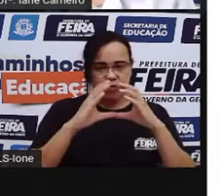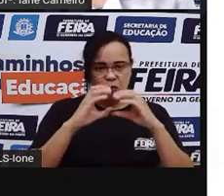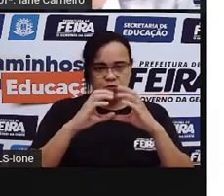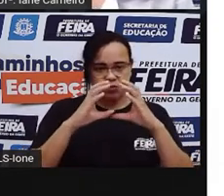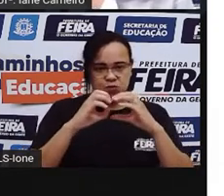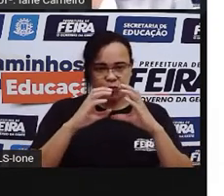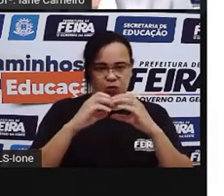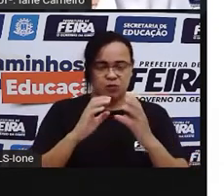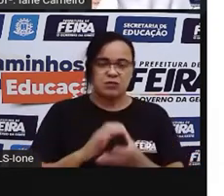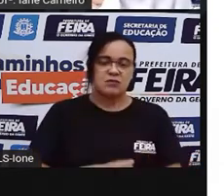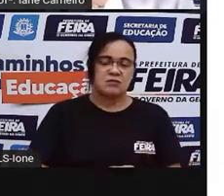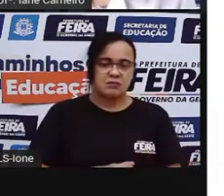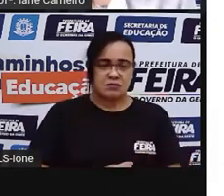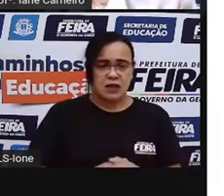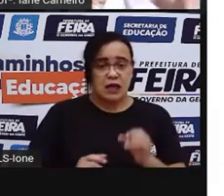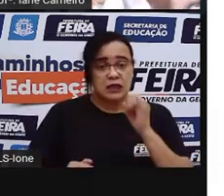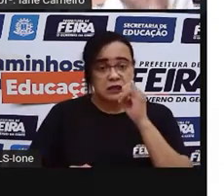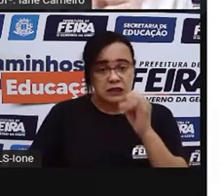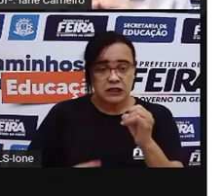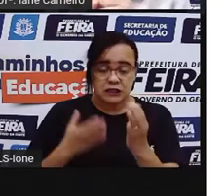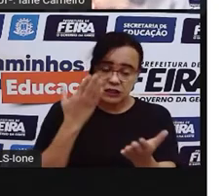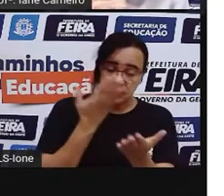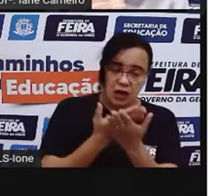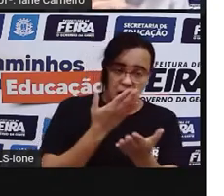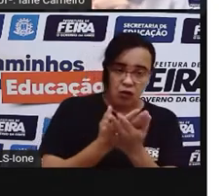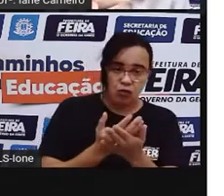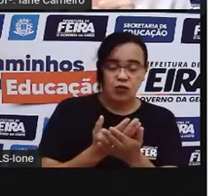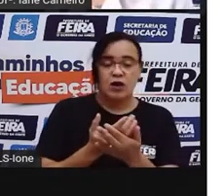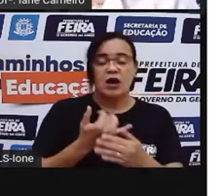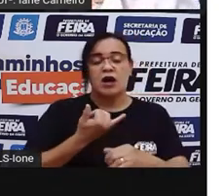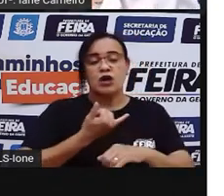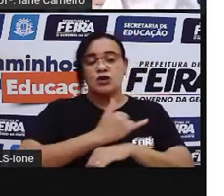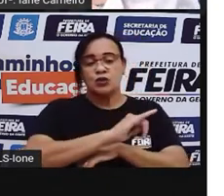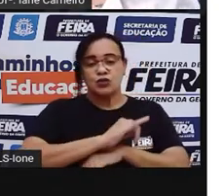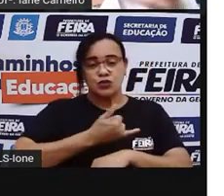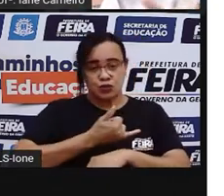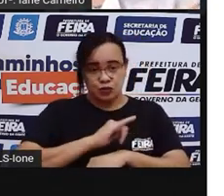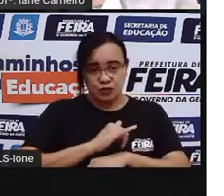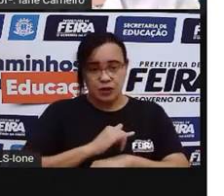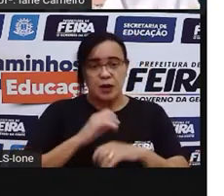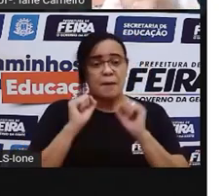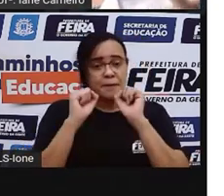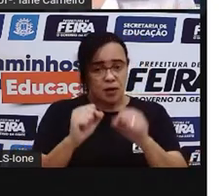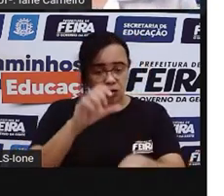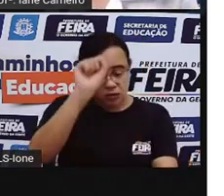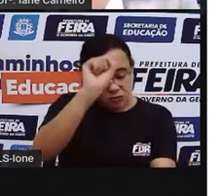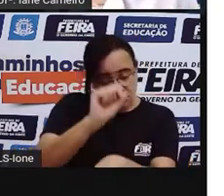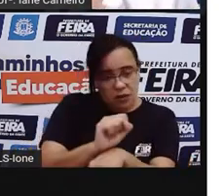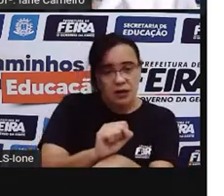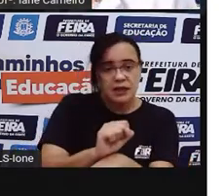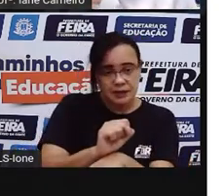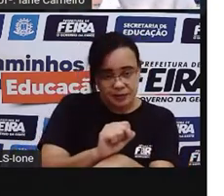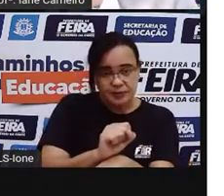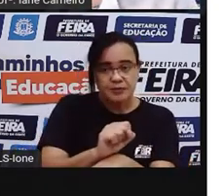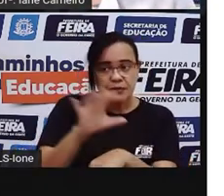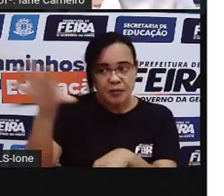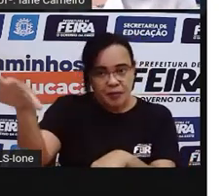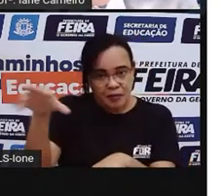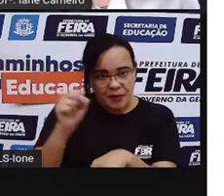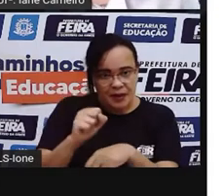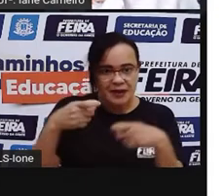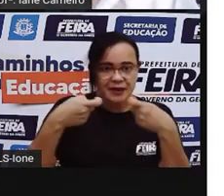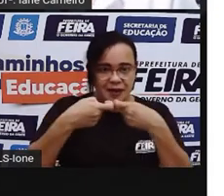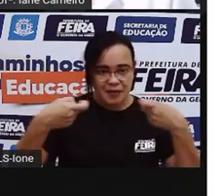tá assistindo a aula no YouTube, você pausa a aula, né? E vai pegar lá rapidinho a sua meia, a sua meia